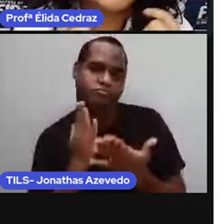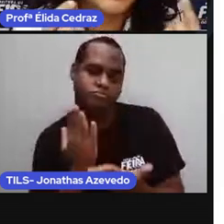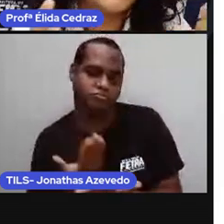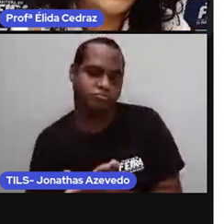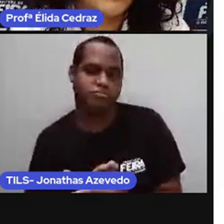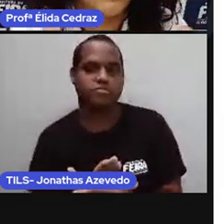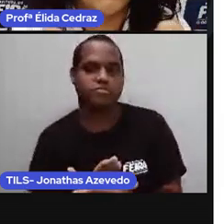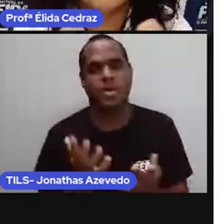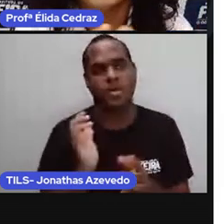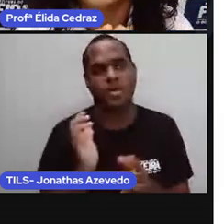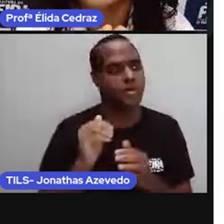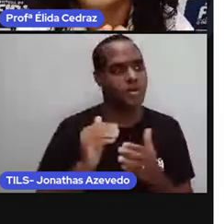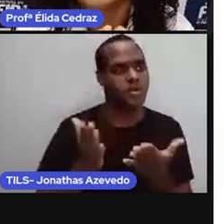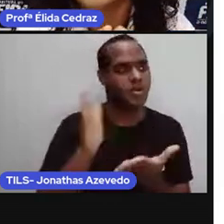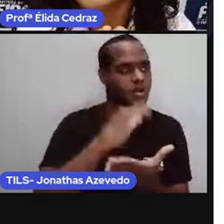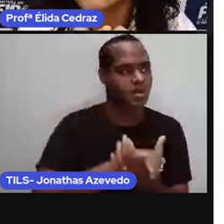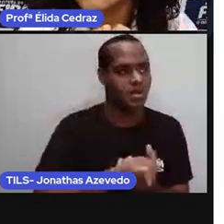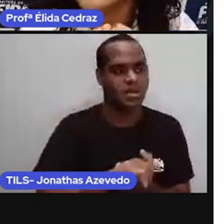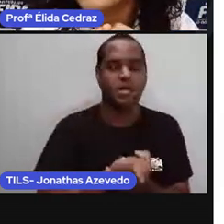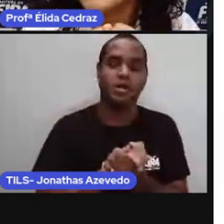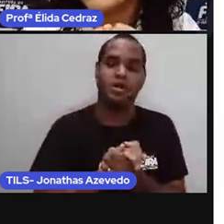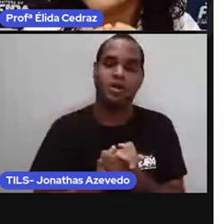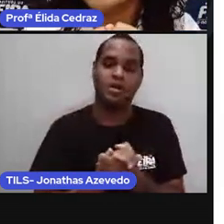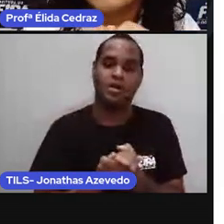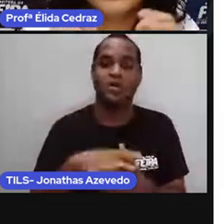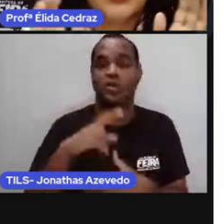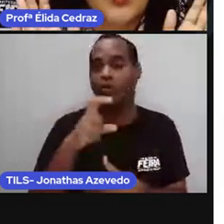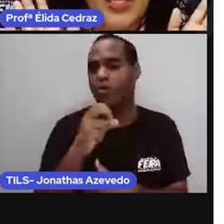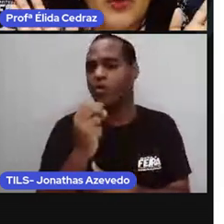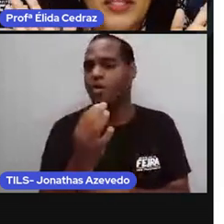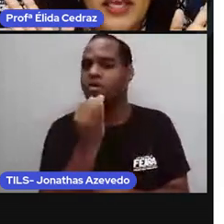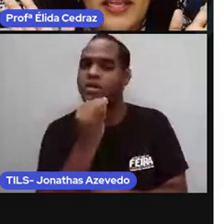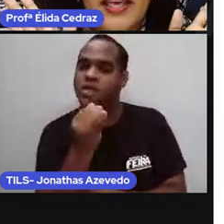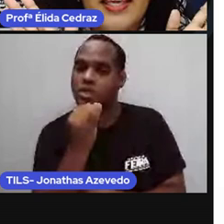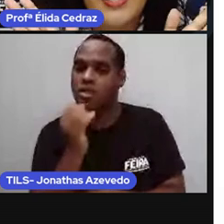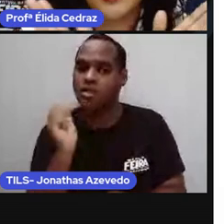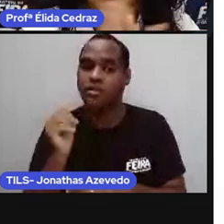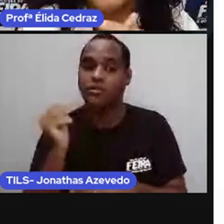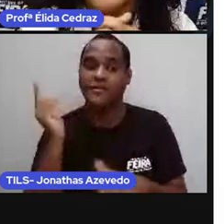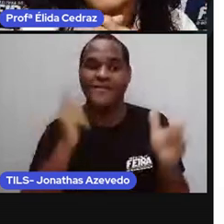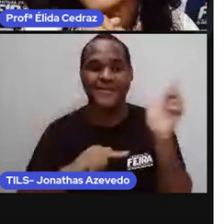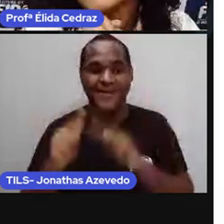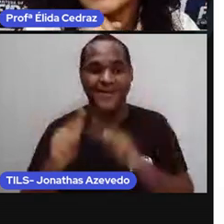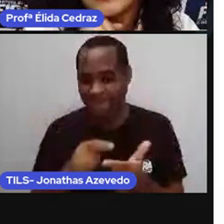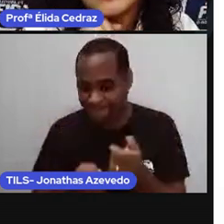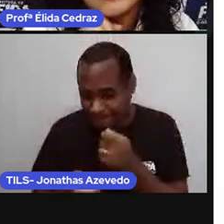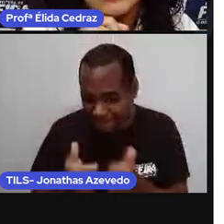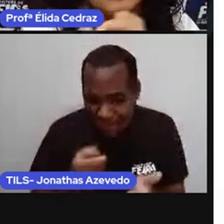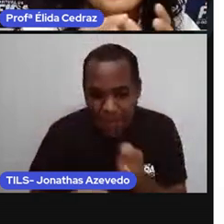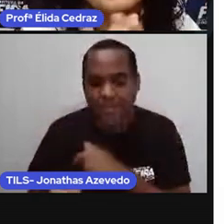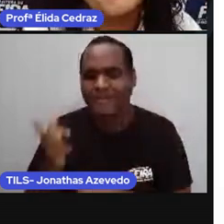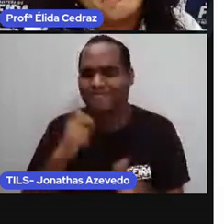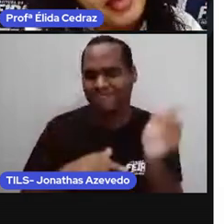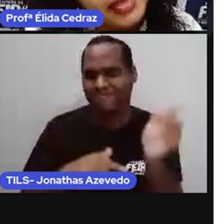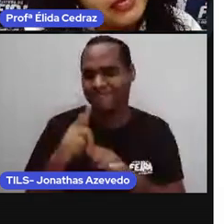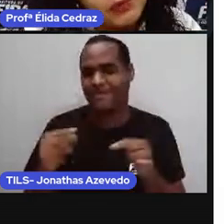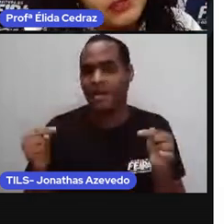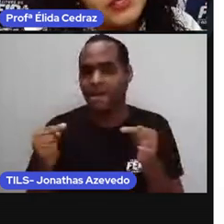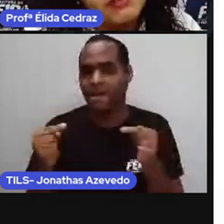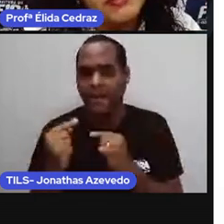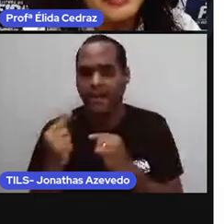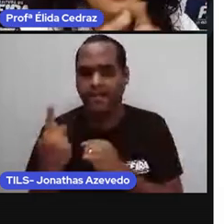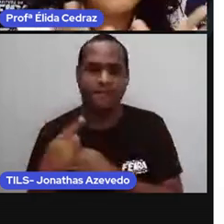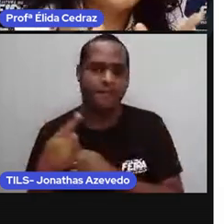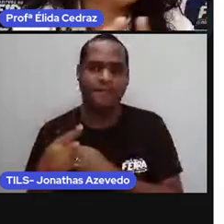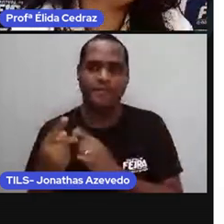que se casou, ou que ela ganhou na loteria. Essas coisas, coisas que marcam